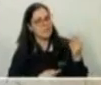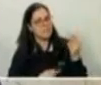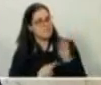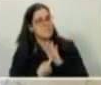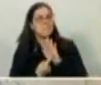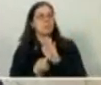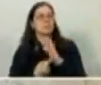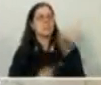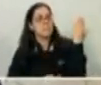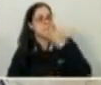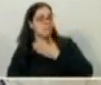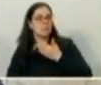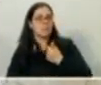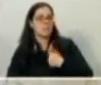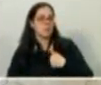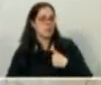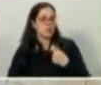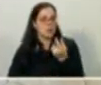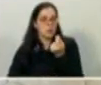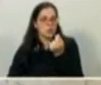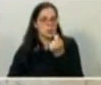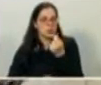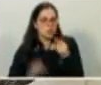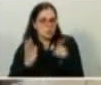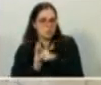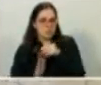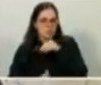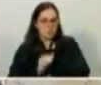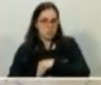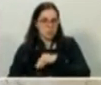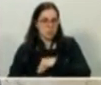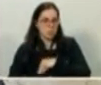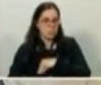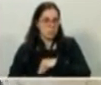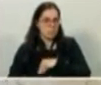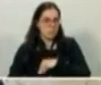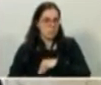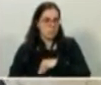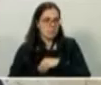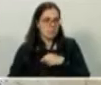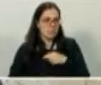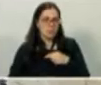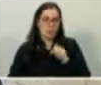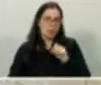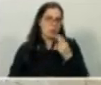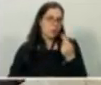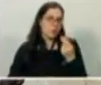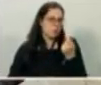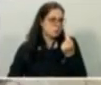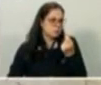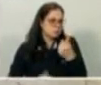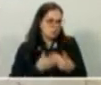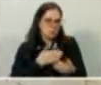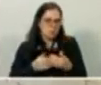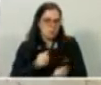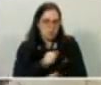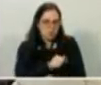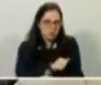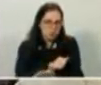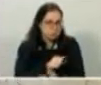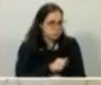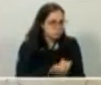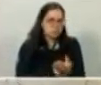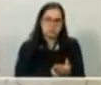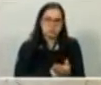centavo de dinheiro que não fosse devido de meu salário, que eu desviei ou que eu peguei em qualquer tipo de safadeza na vida